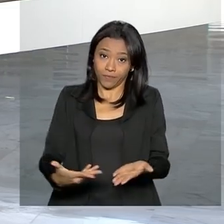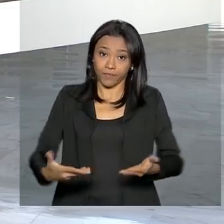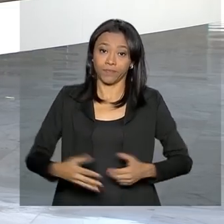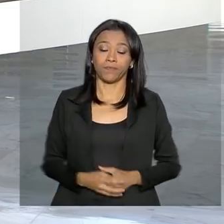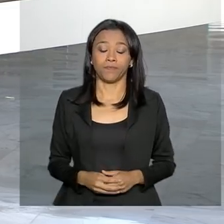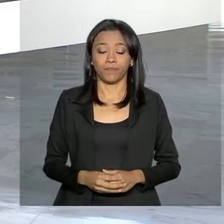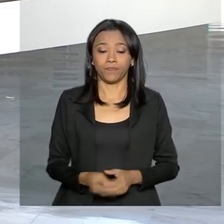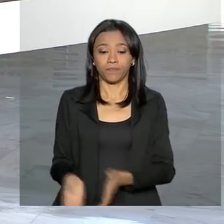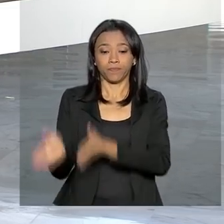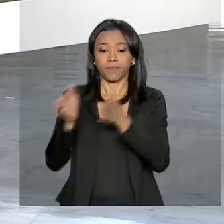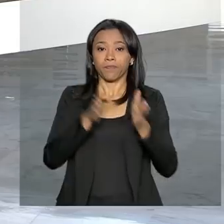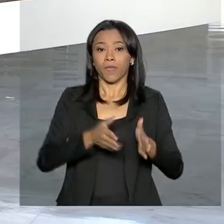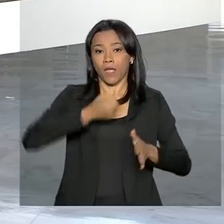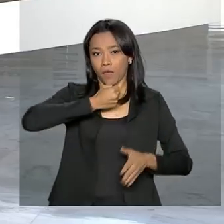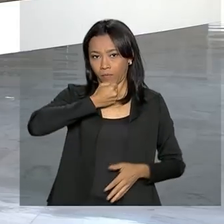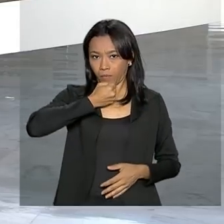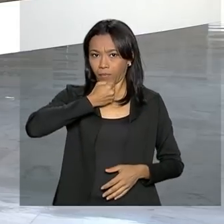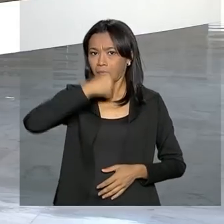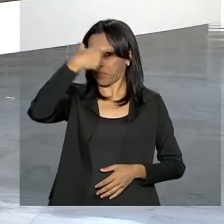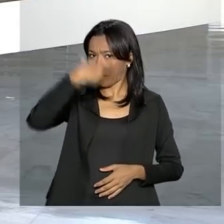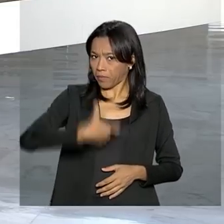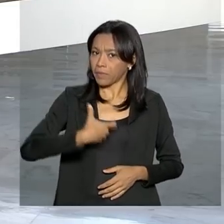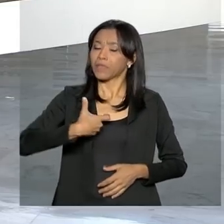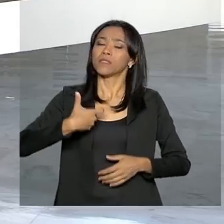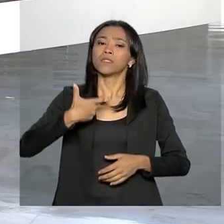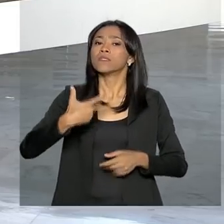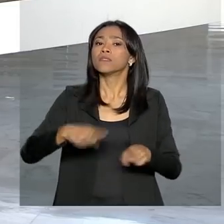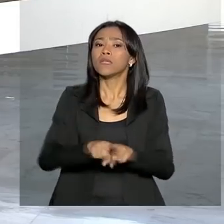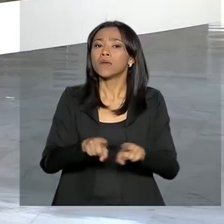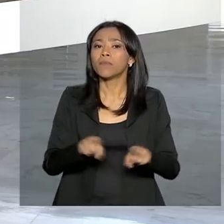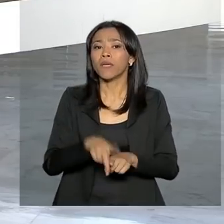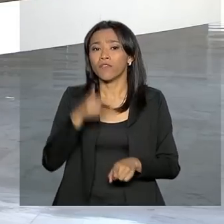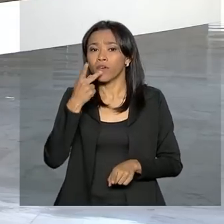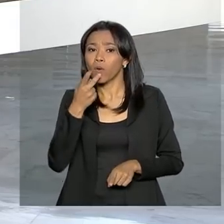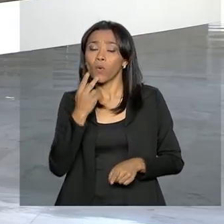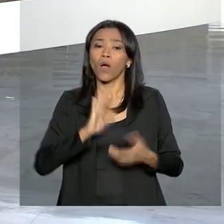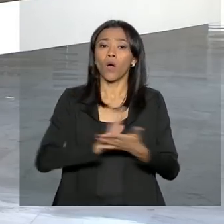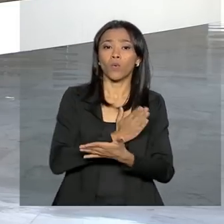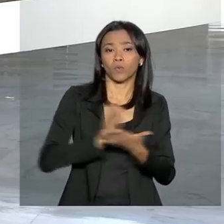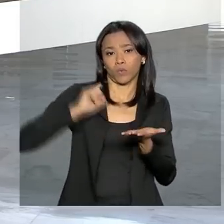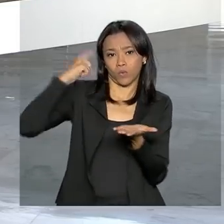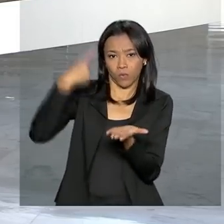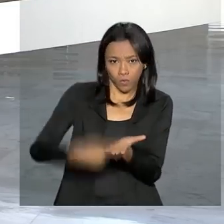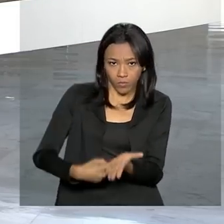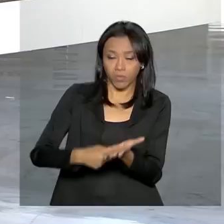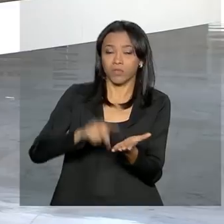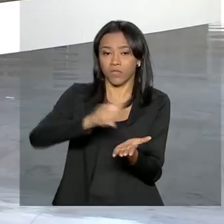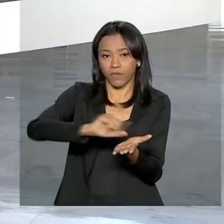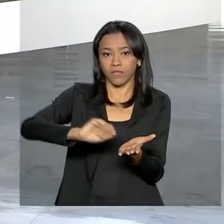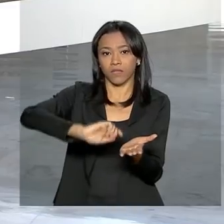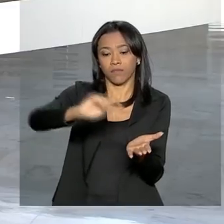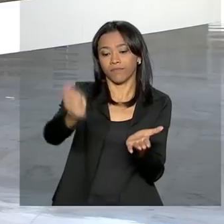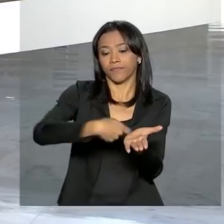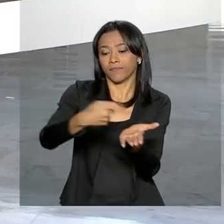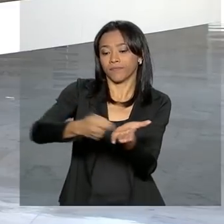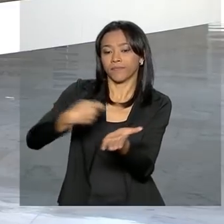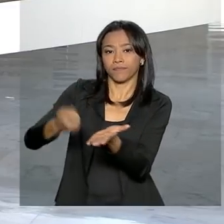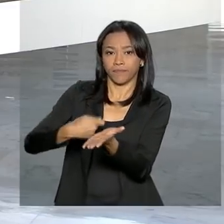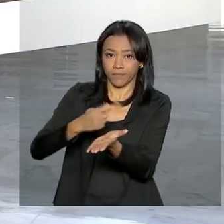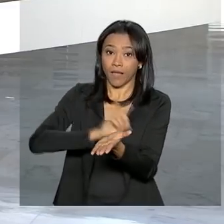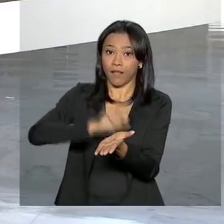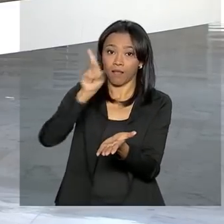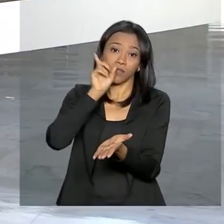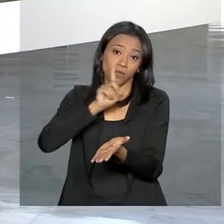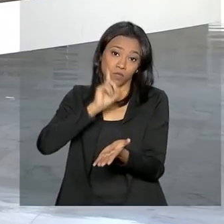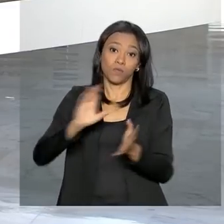E o porta-voz, Otávio Rego Barros, também adiantou alguns acordos que serão fechados lá nos Estados Unidos